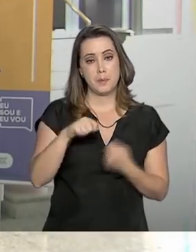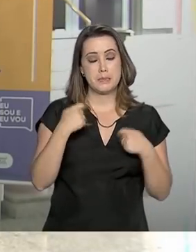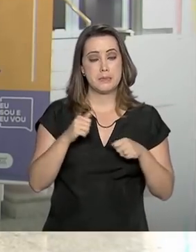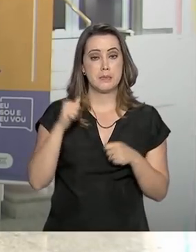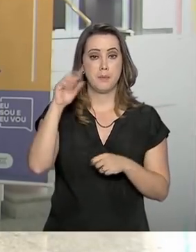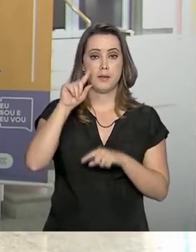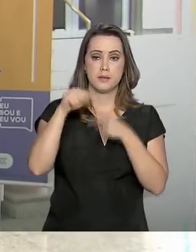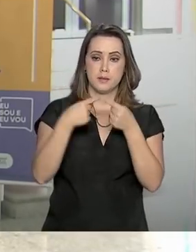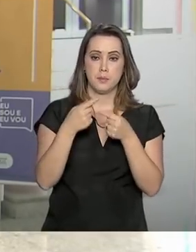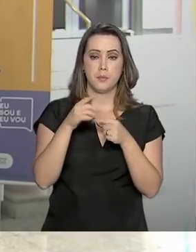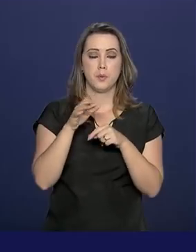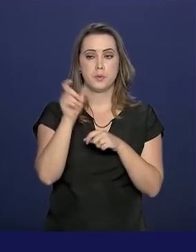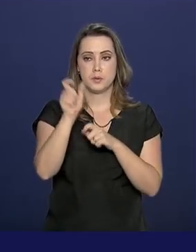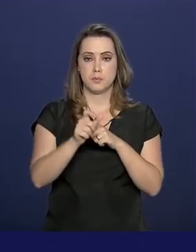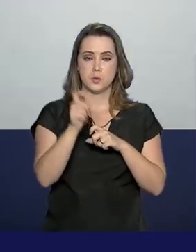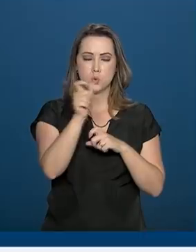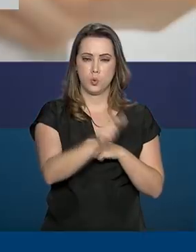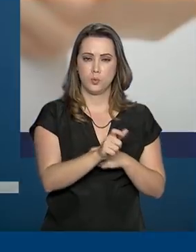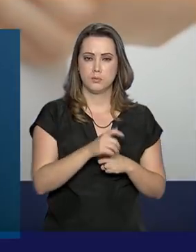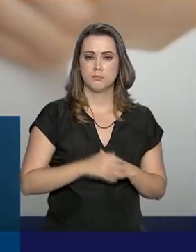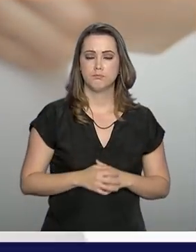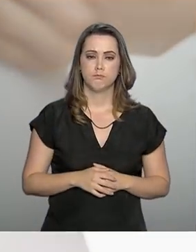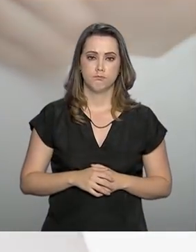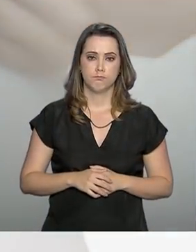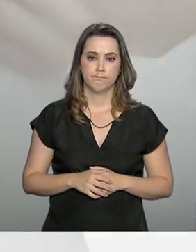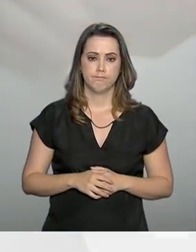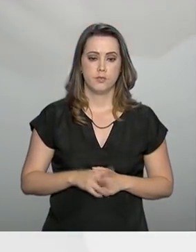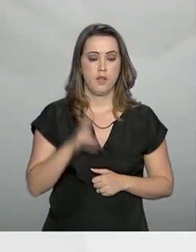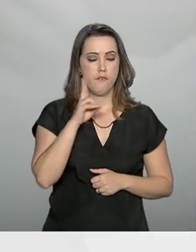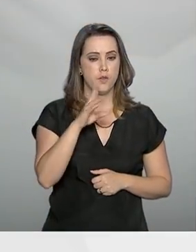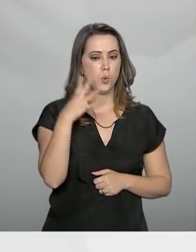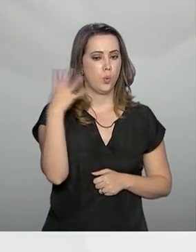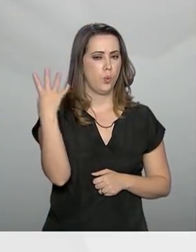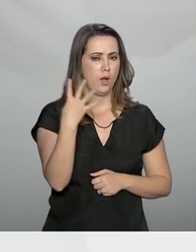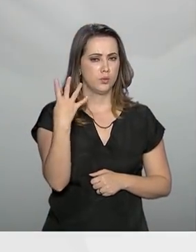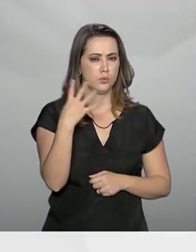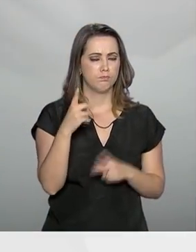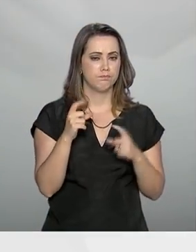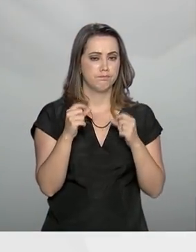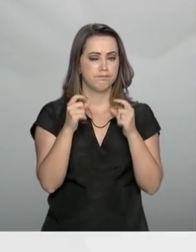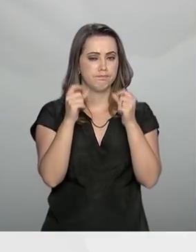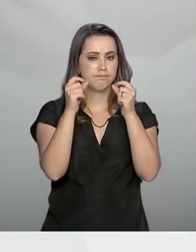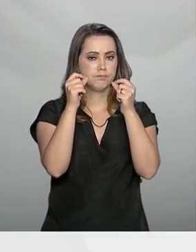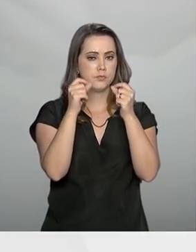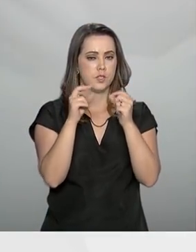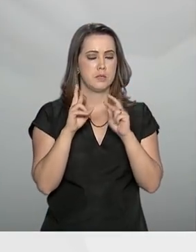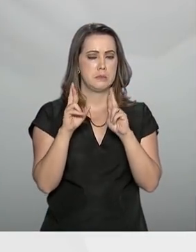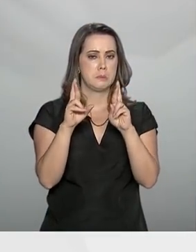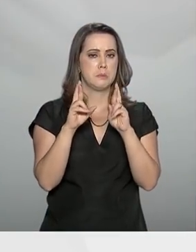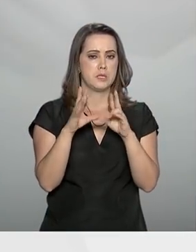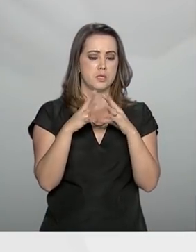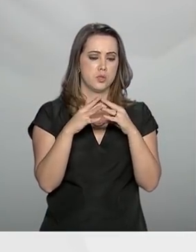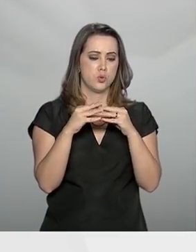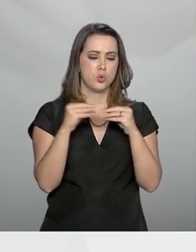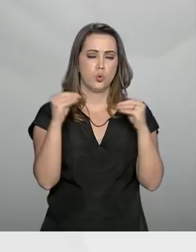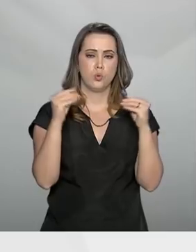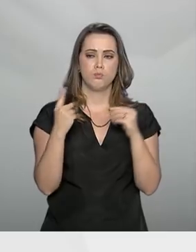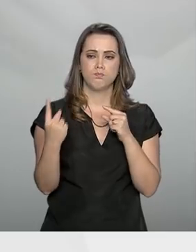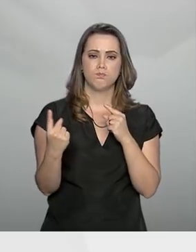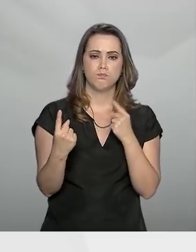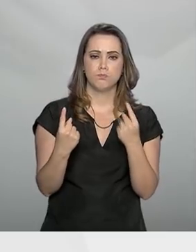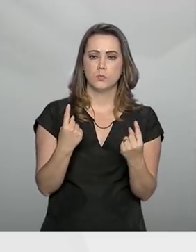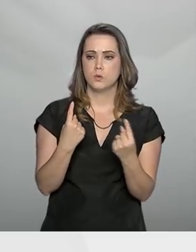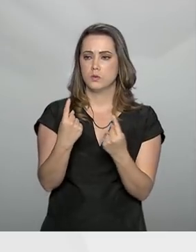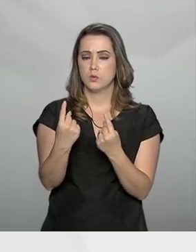desses pacientes. O levantamento analisou quatro tipos de câncer e apontou a expectativa de cura em cada um.